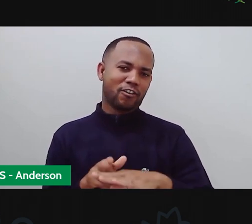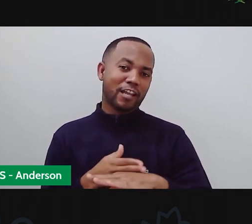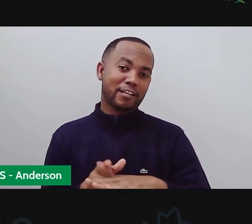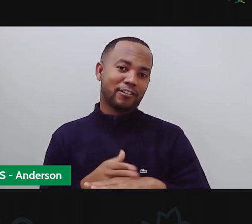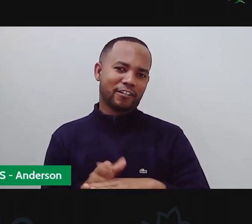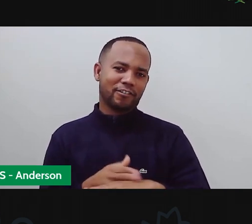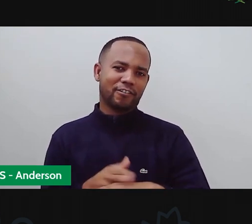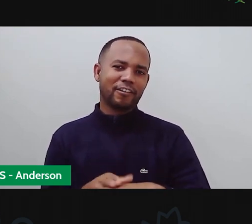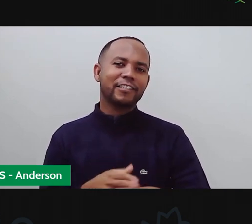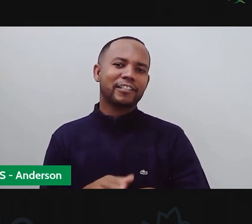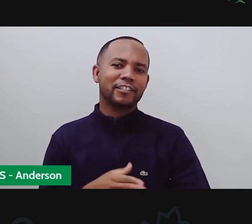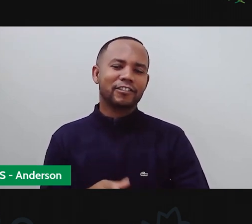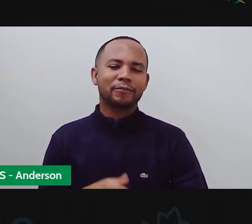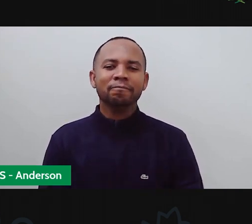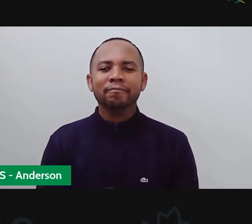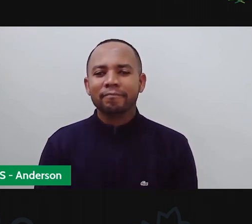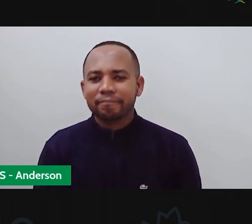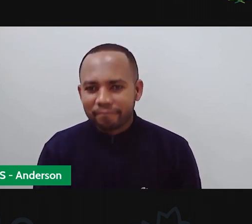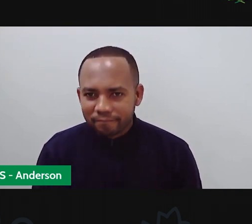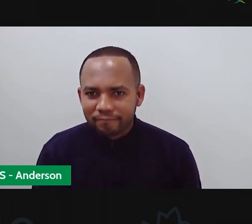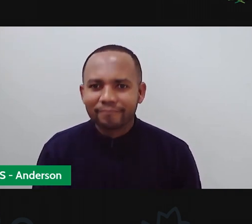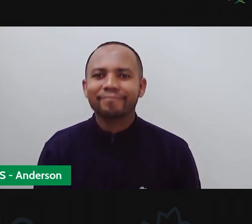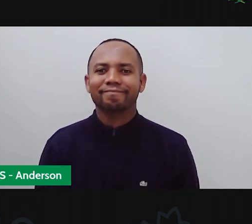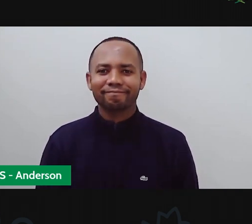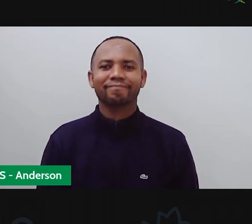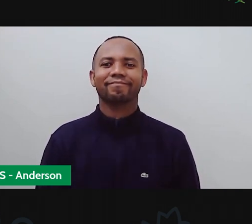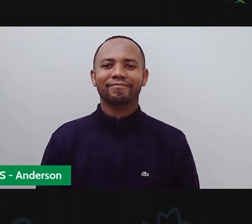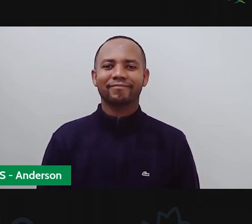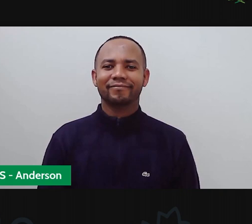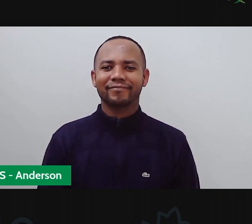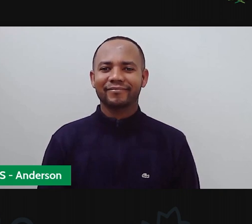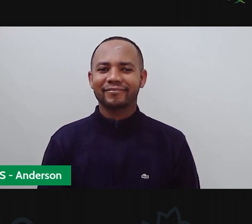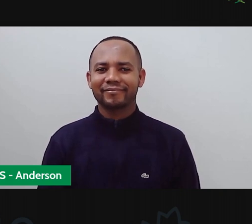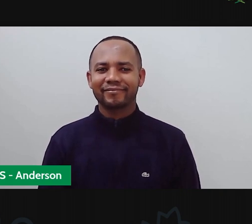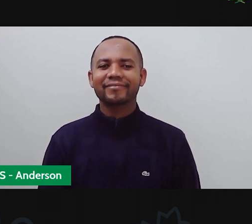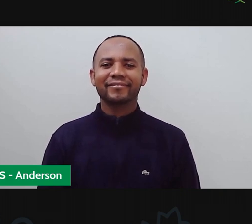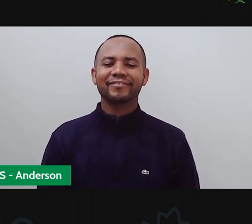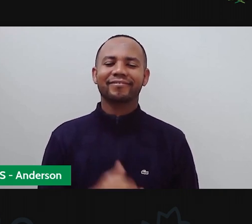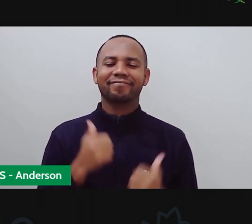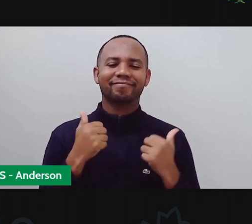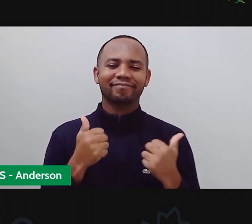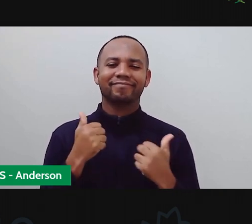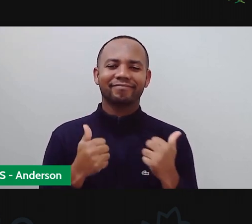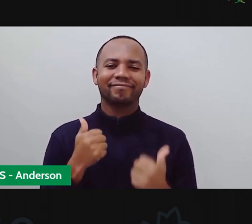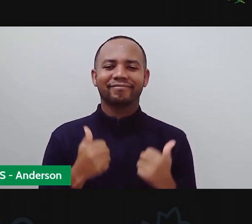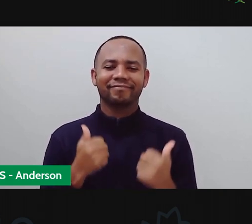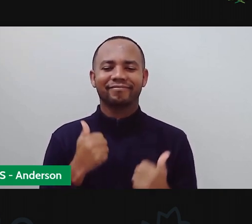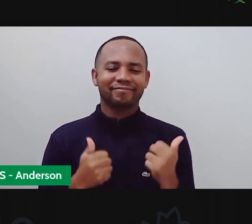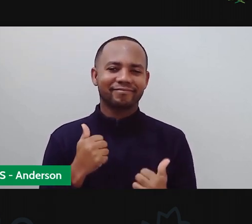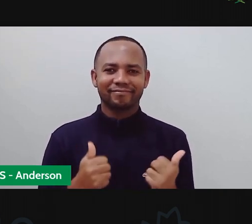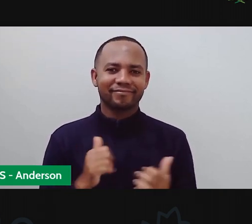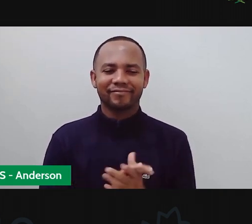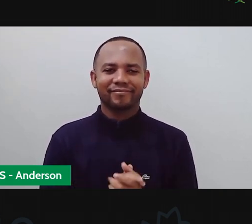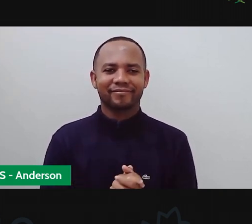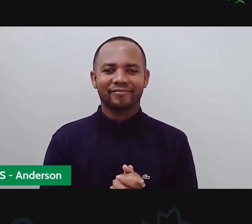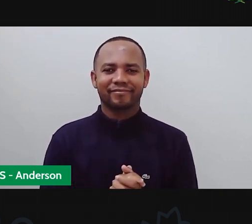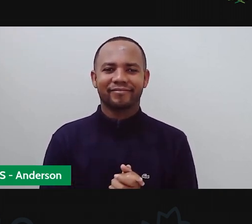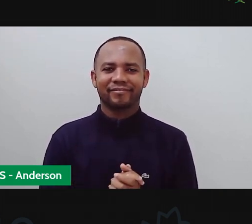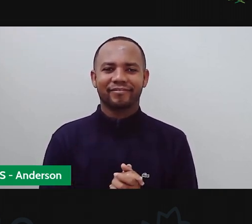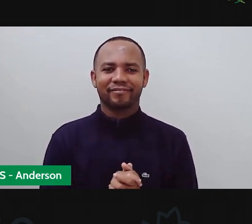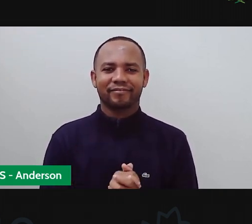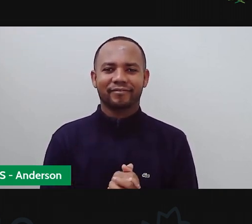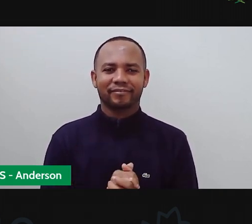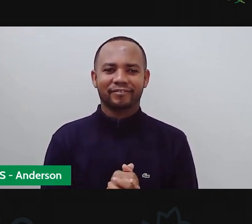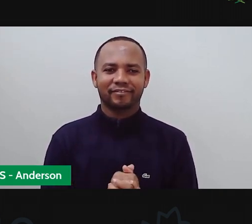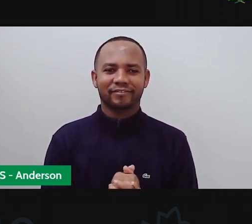eu dou um copo descartável, ah, chocolate quente, na nossa aula 150 a gente vai comemorar então, chocolate quente, se tiver frio ainda, tá,